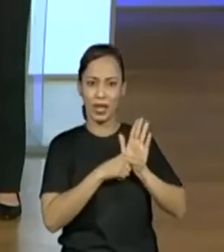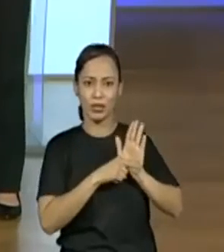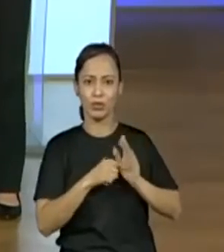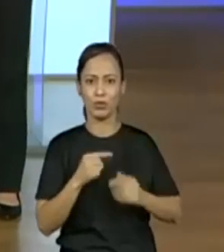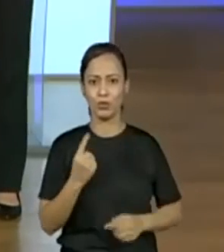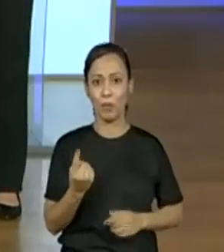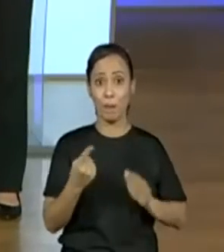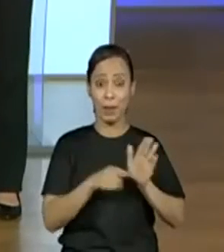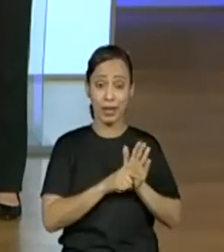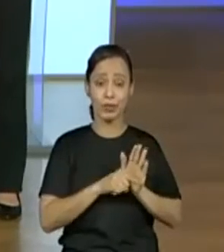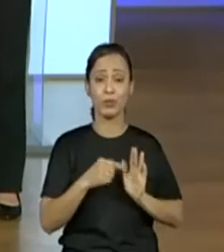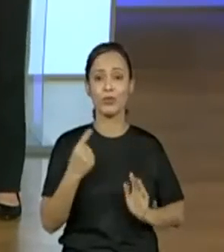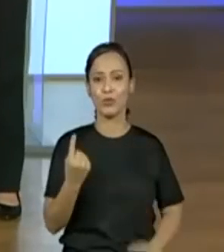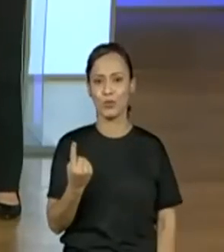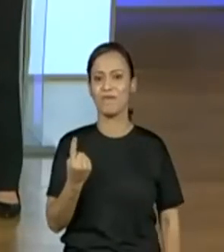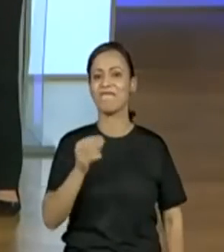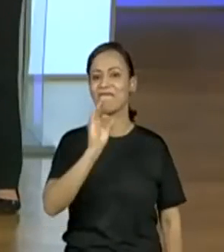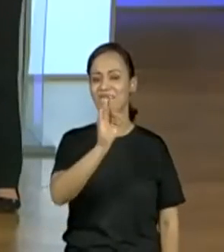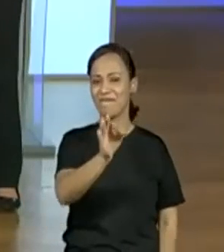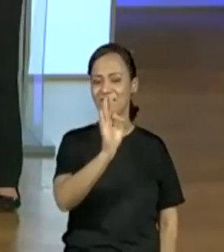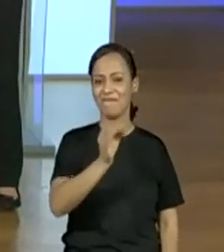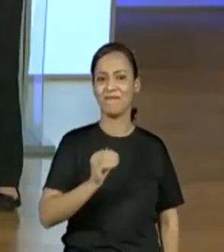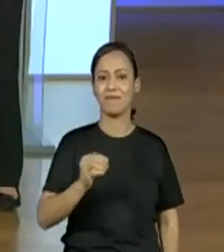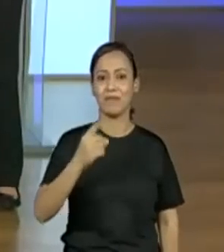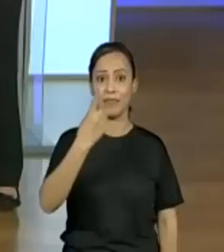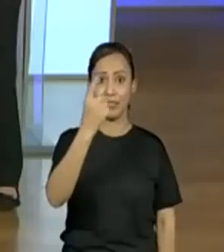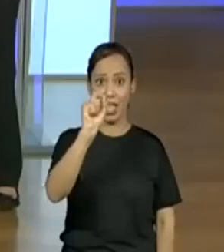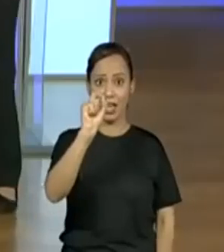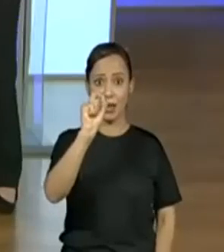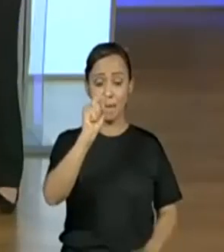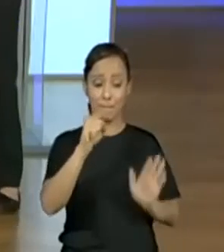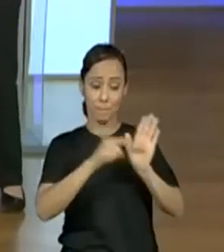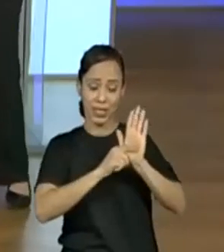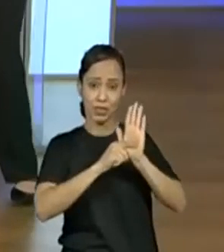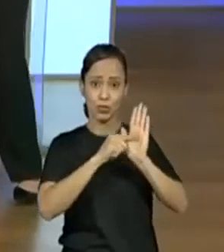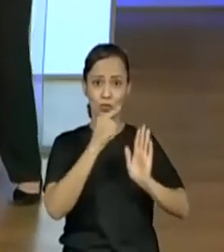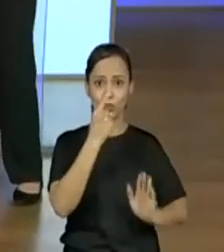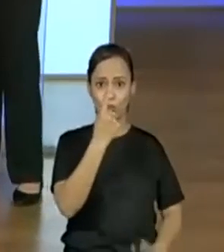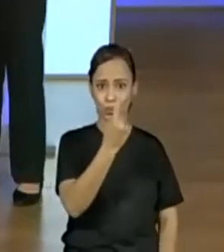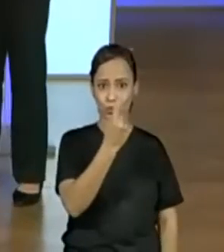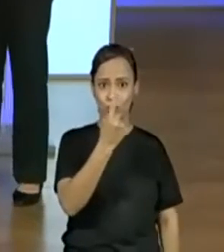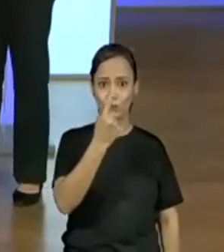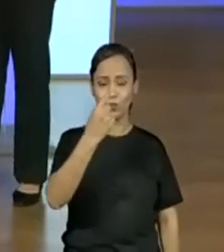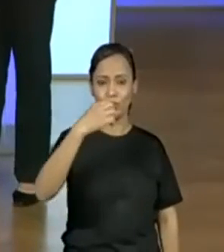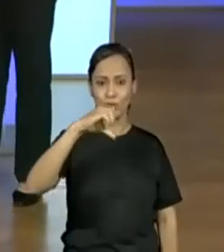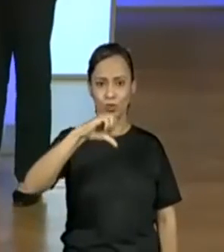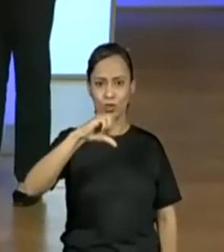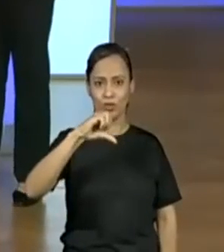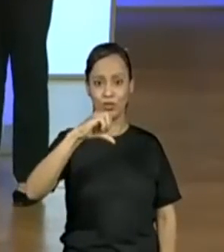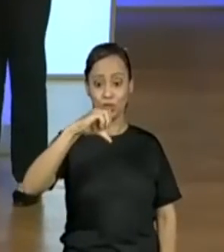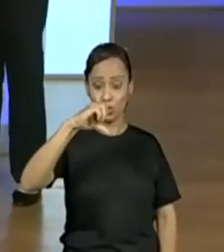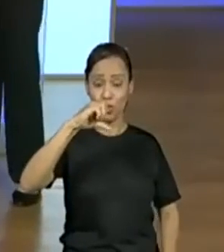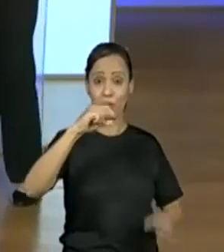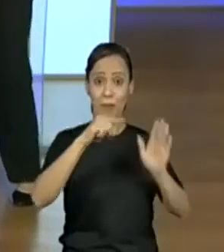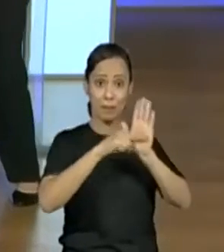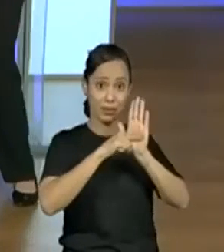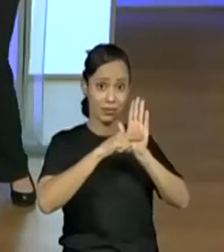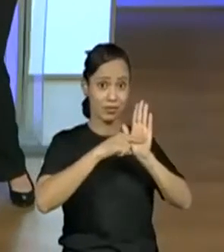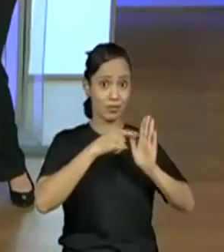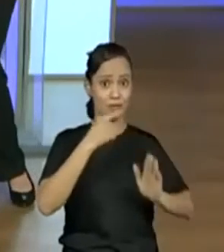para o 9 e na sequência chegamos no 8. Chegamos no 8. E então pensando no 8 e